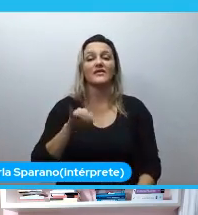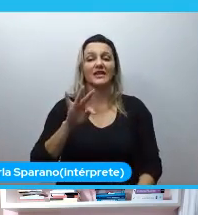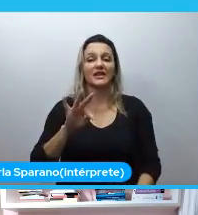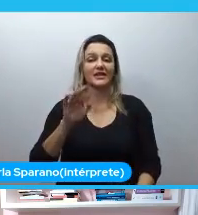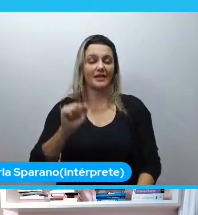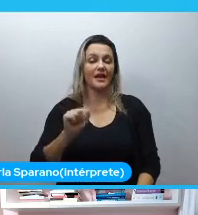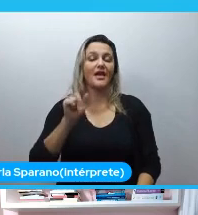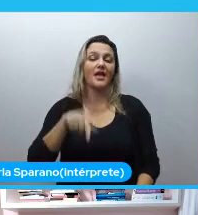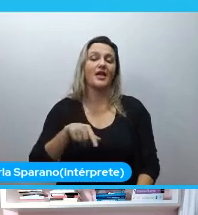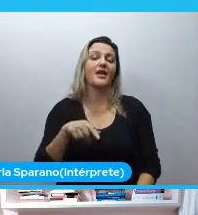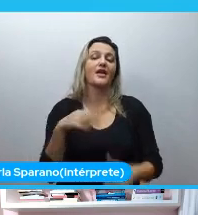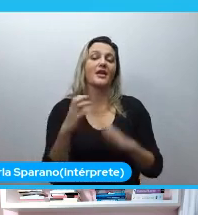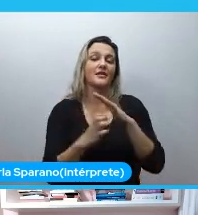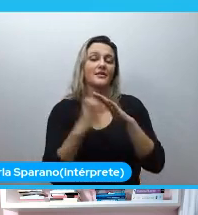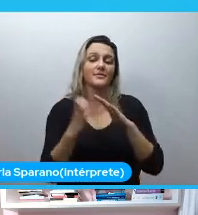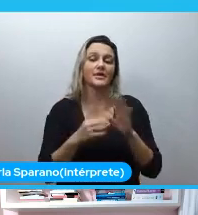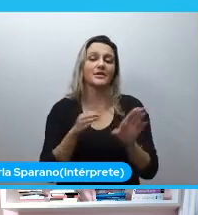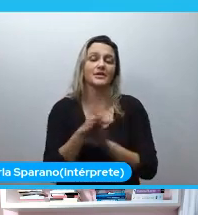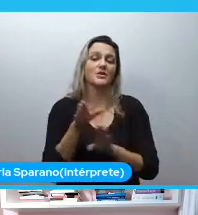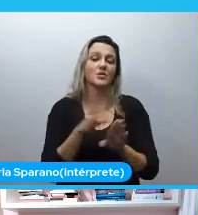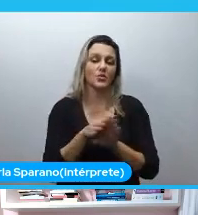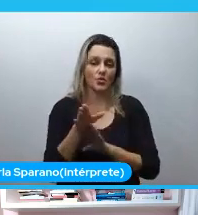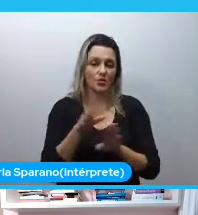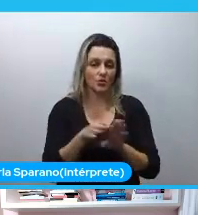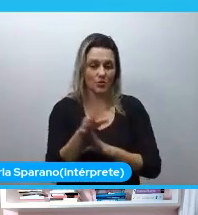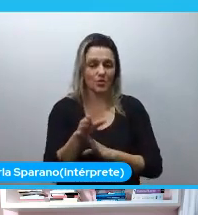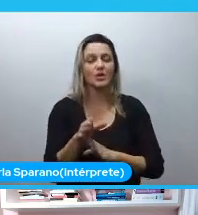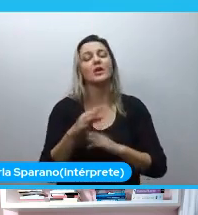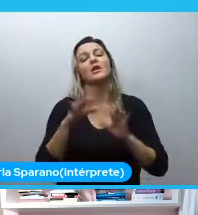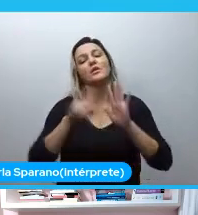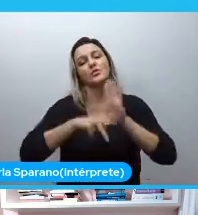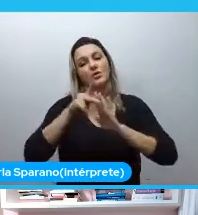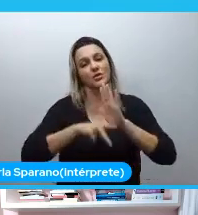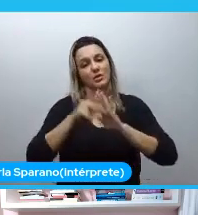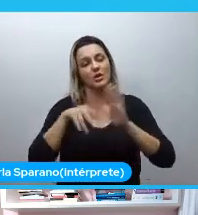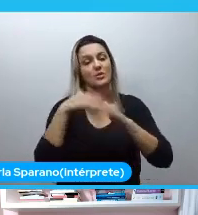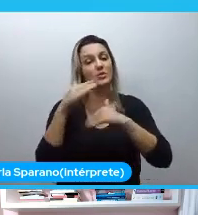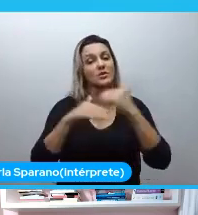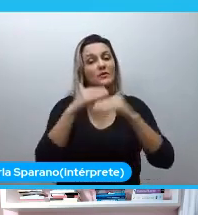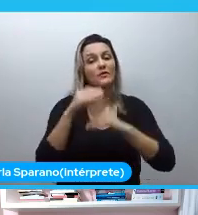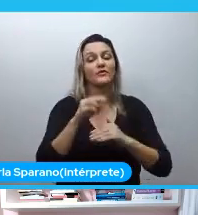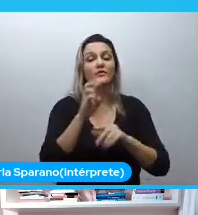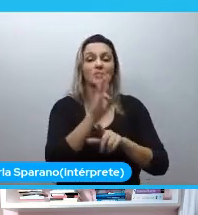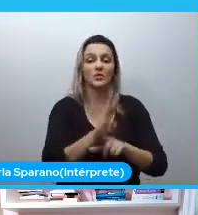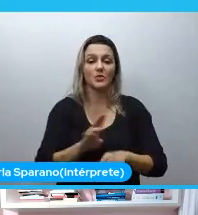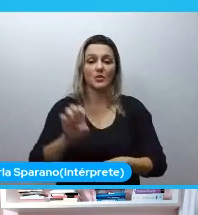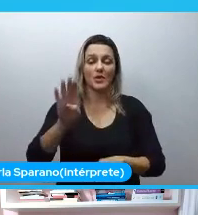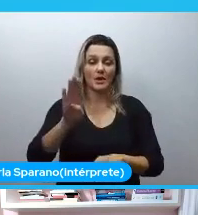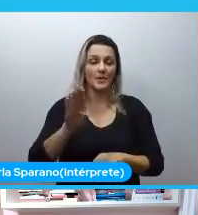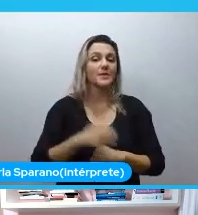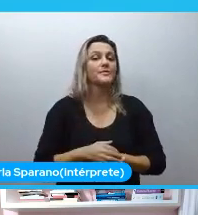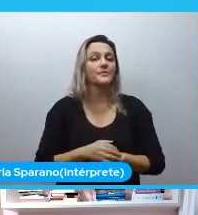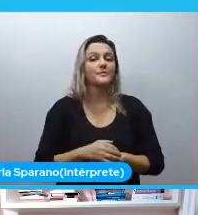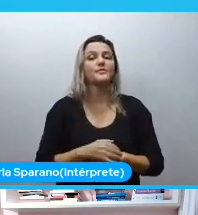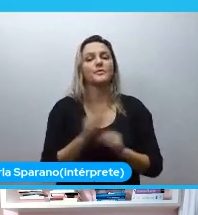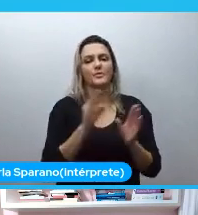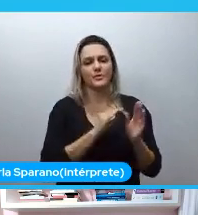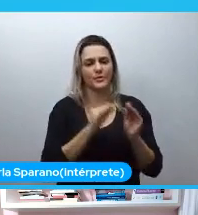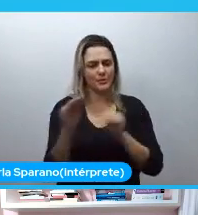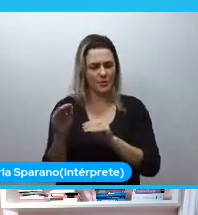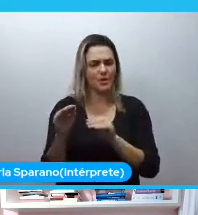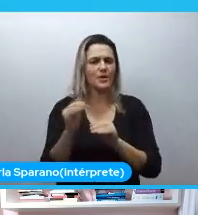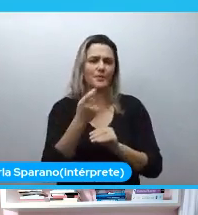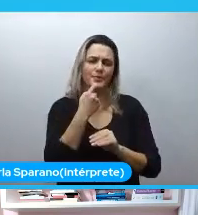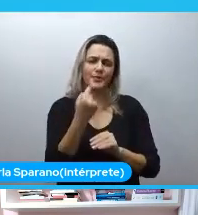consultoria. Ela é focada em projetos de desenvolvimento web. Eu me mudei recentemente para a Vinta. Foi uma decisão